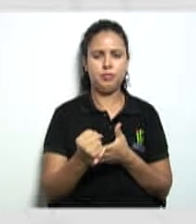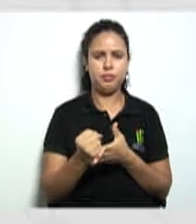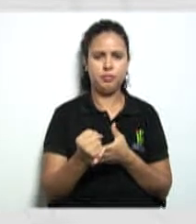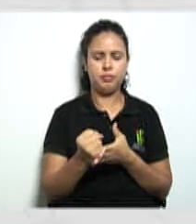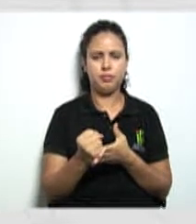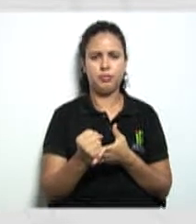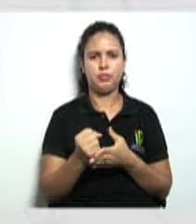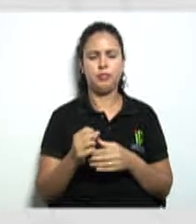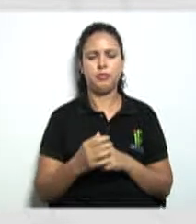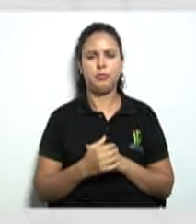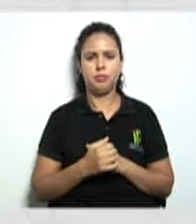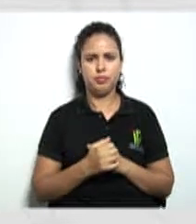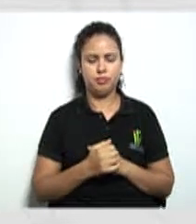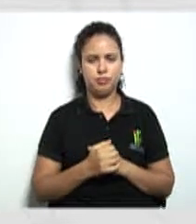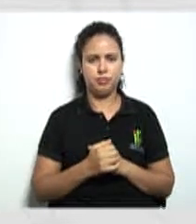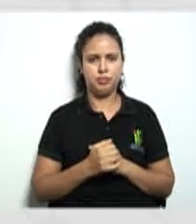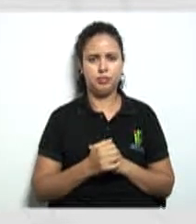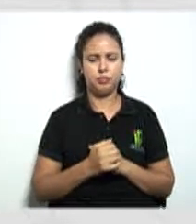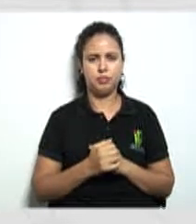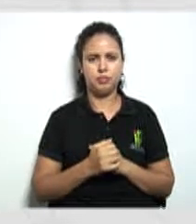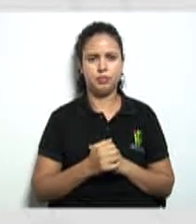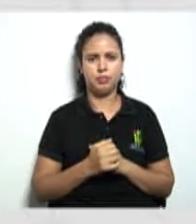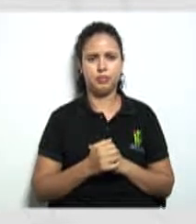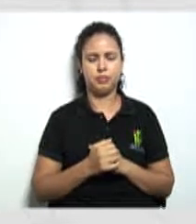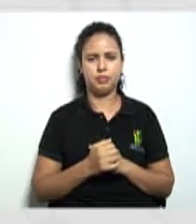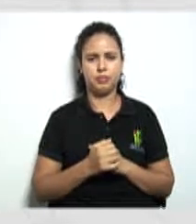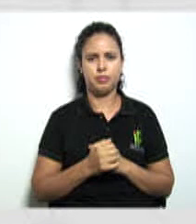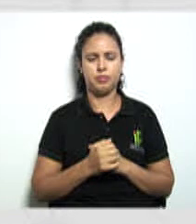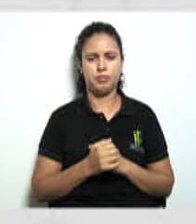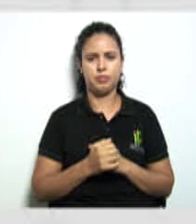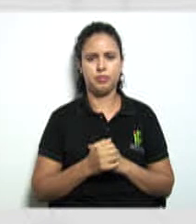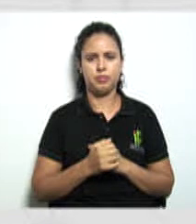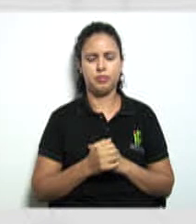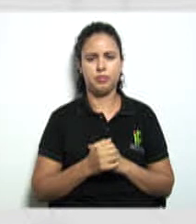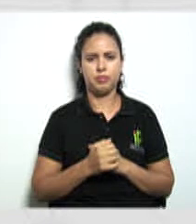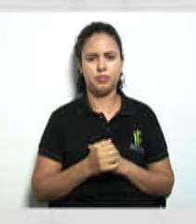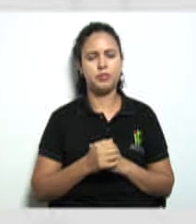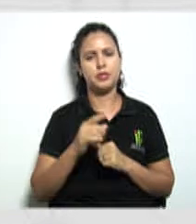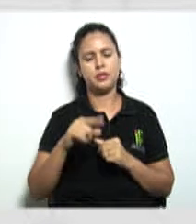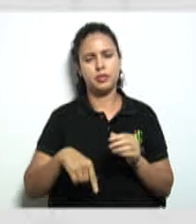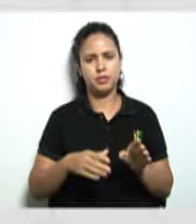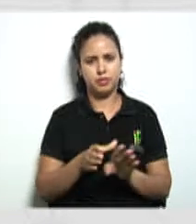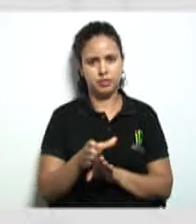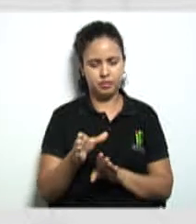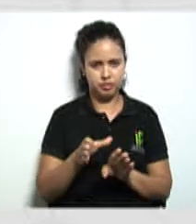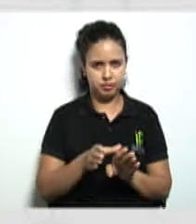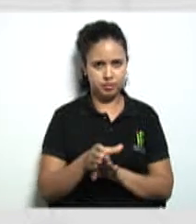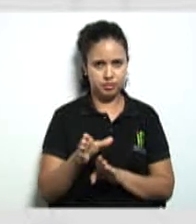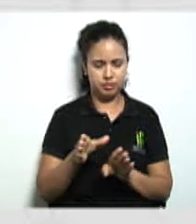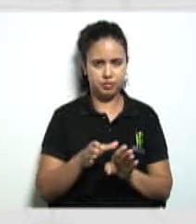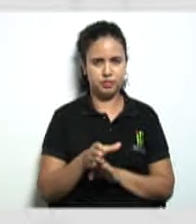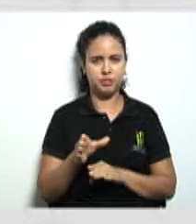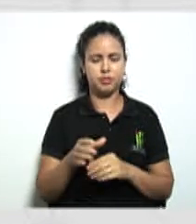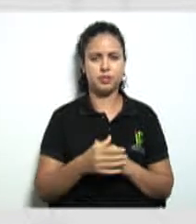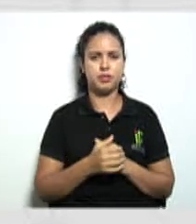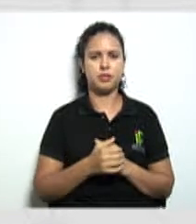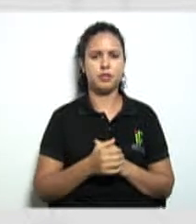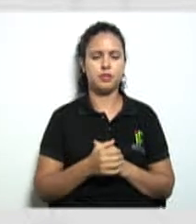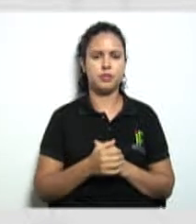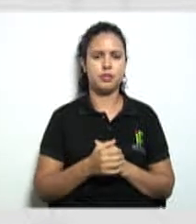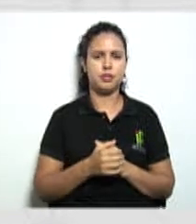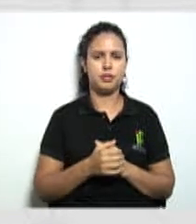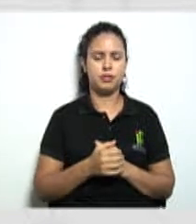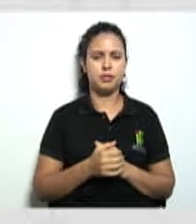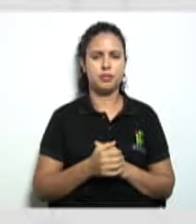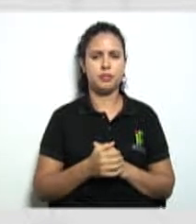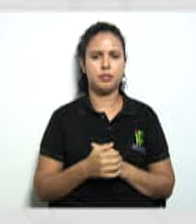na classe que ele pertence lá no conselho lá no conselho é isso mesmo o conselho onde ele